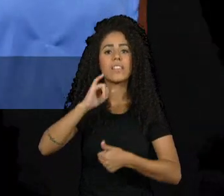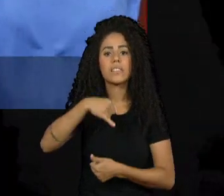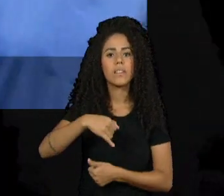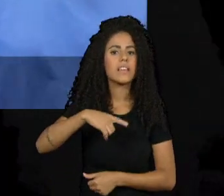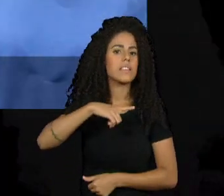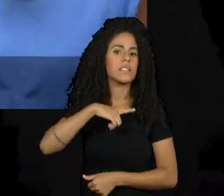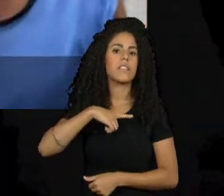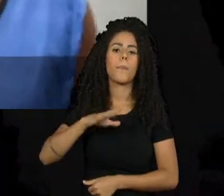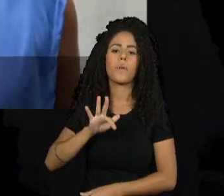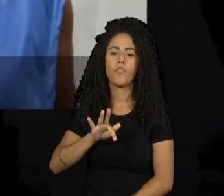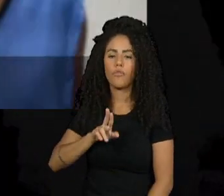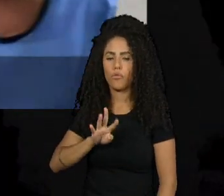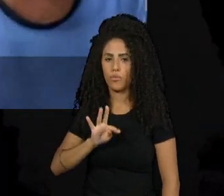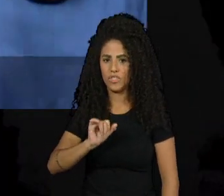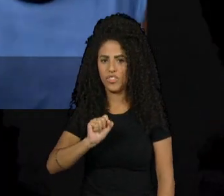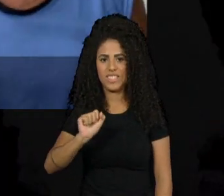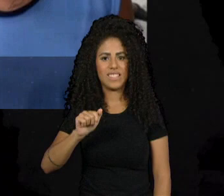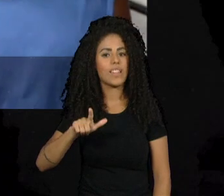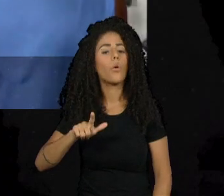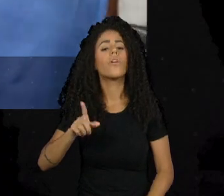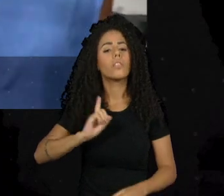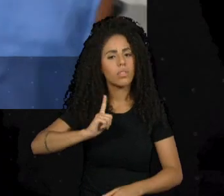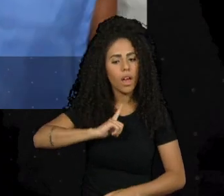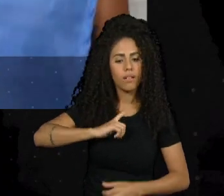Sempre existiu futsal ou futebol de campo cis.